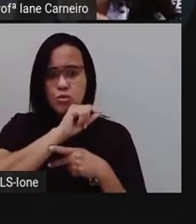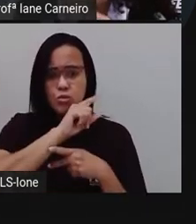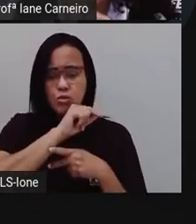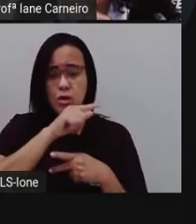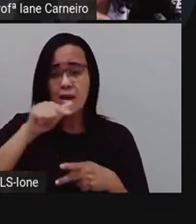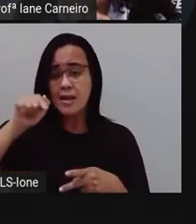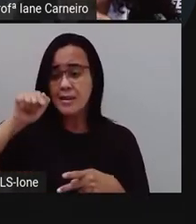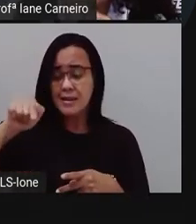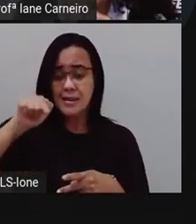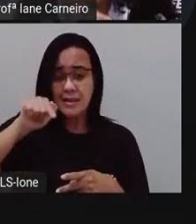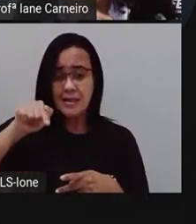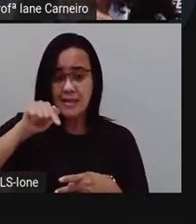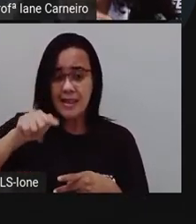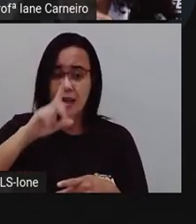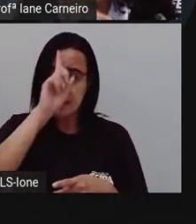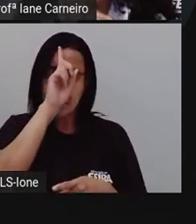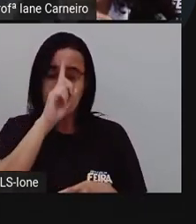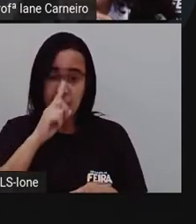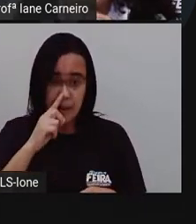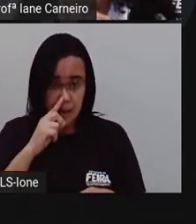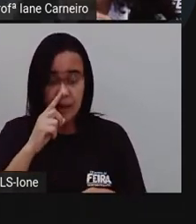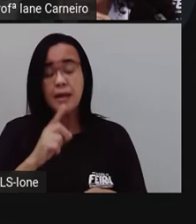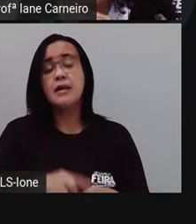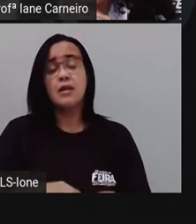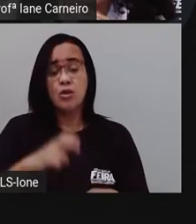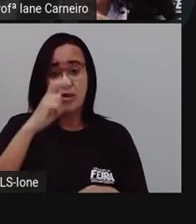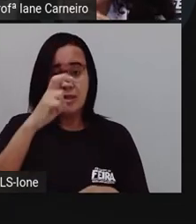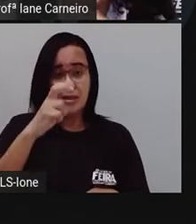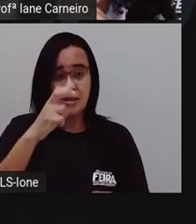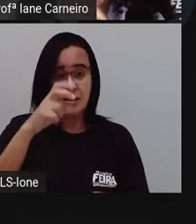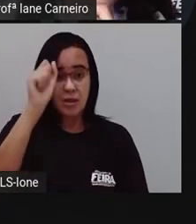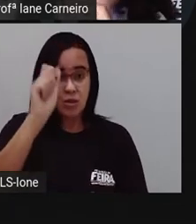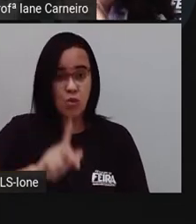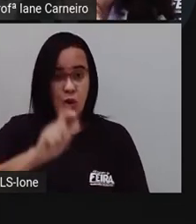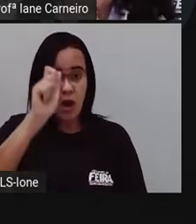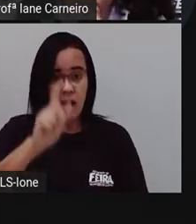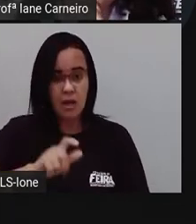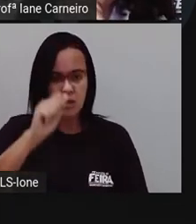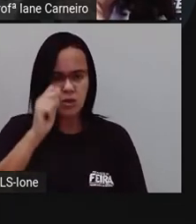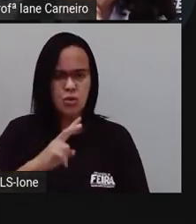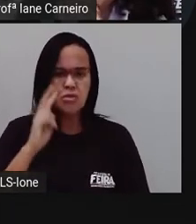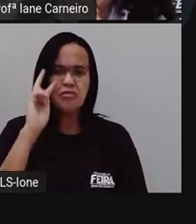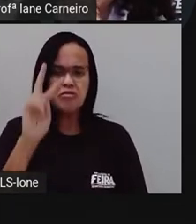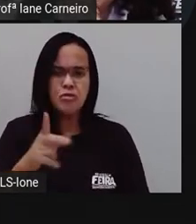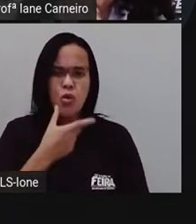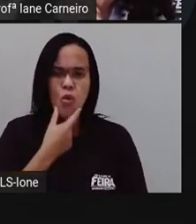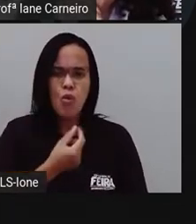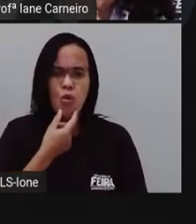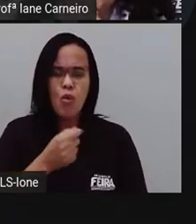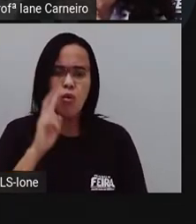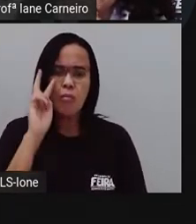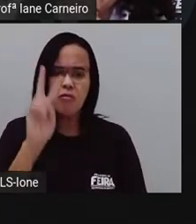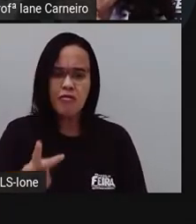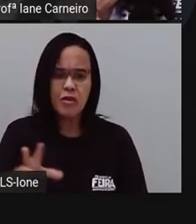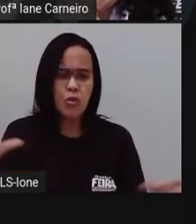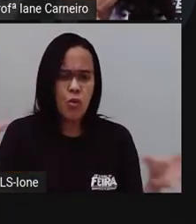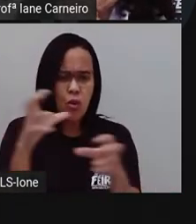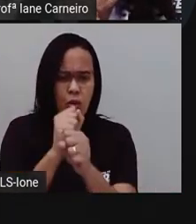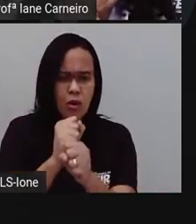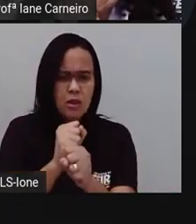canários e cinco azulões. Quantas aves ele contou?